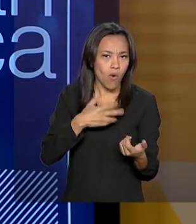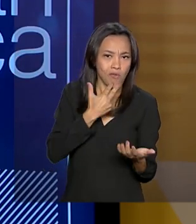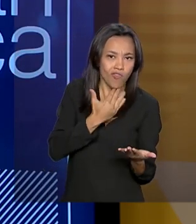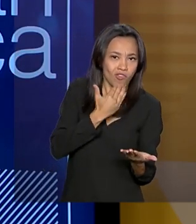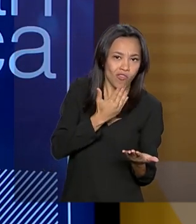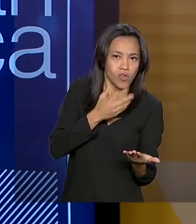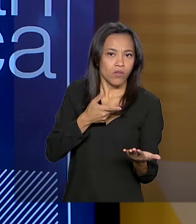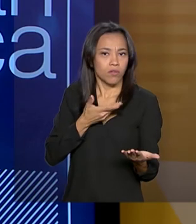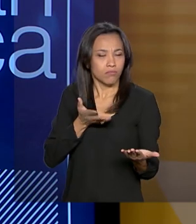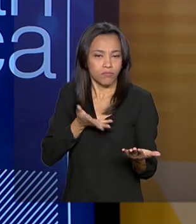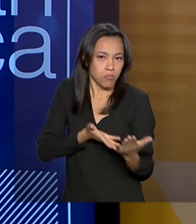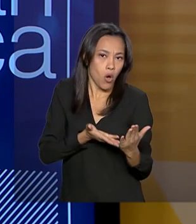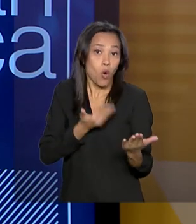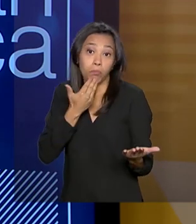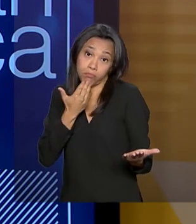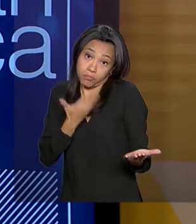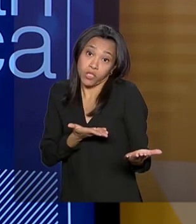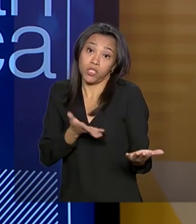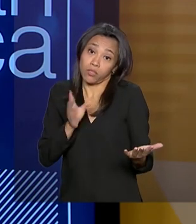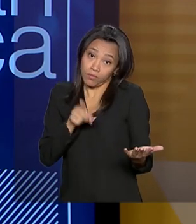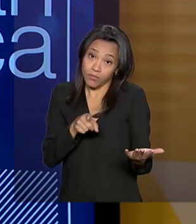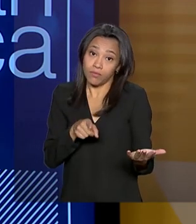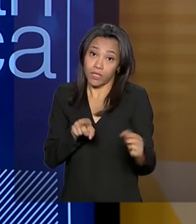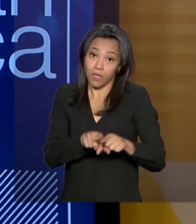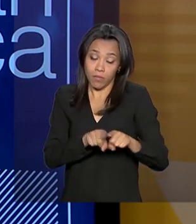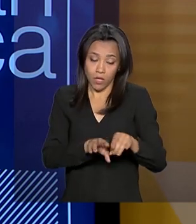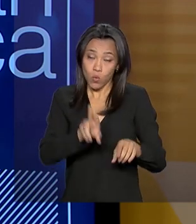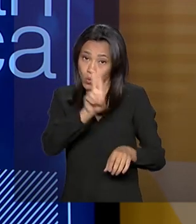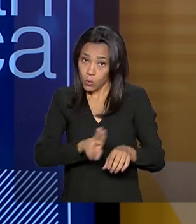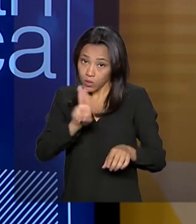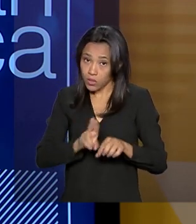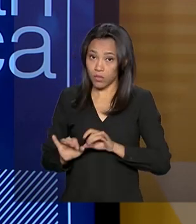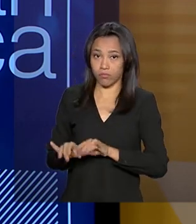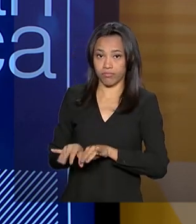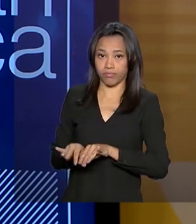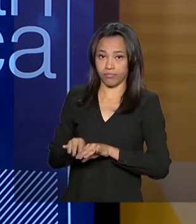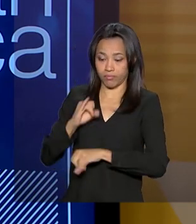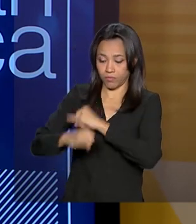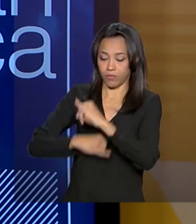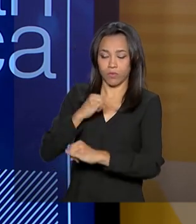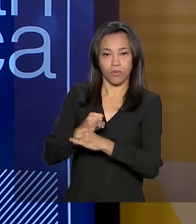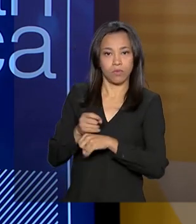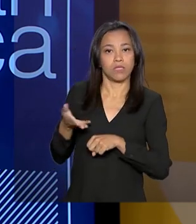correta e ele tem direito a pedir, inclusive, via a plataforma do consumidor.gov.br,